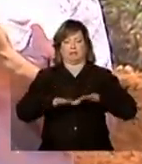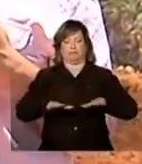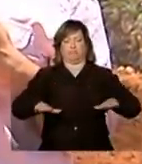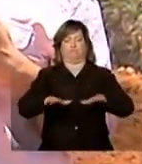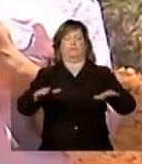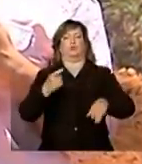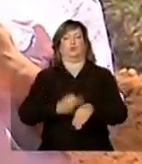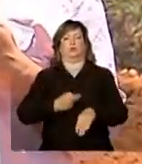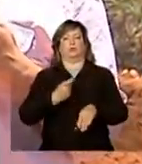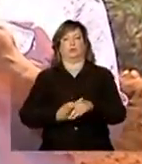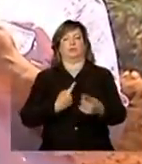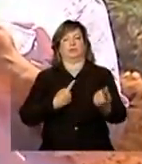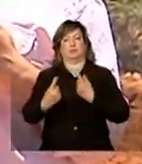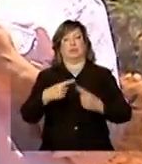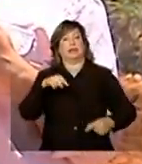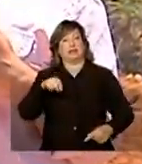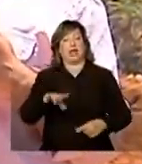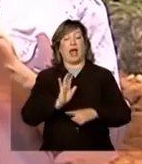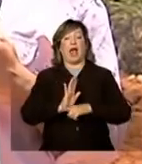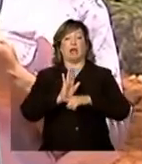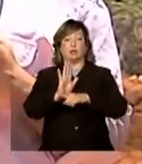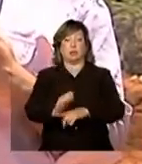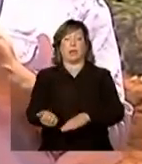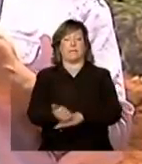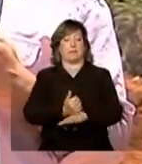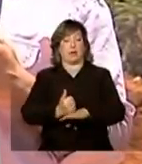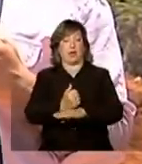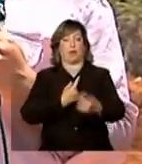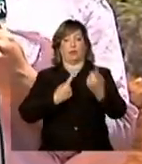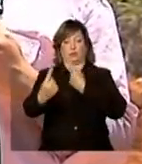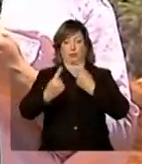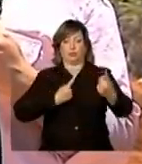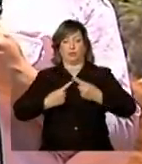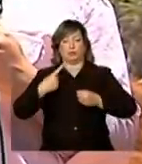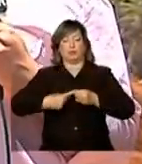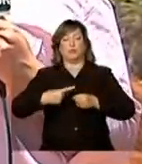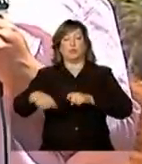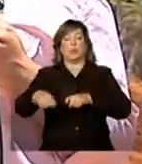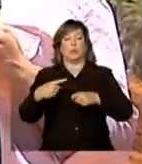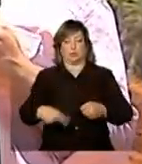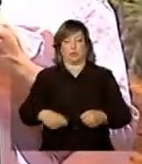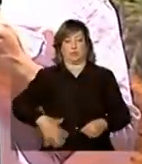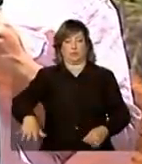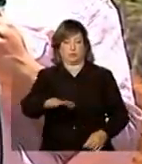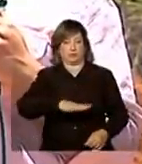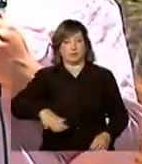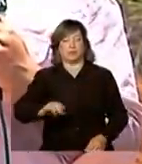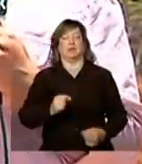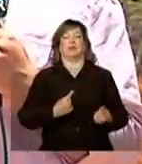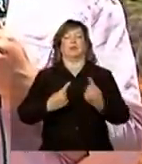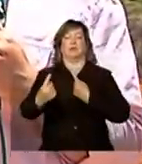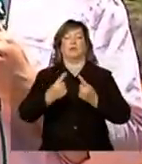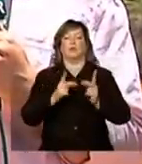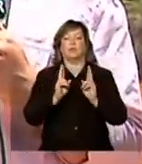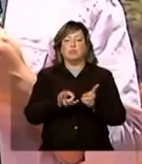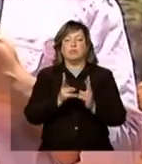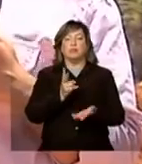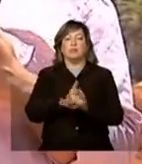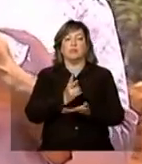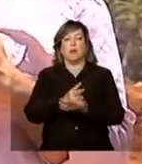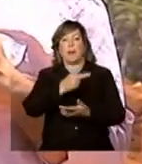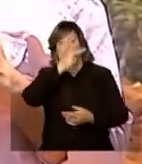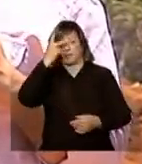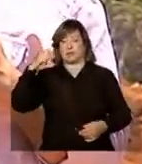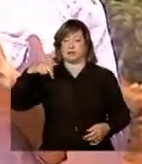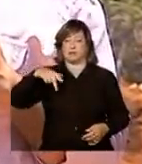Esses equipamentos ajudam a melhorar a mobilidade na zona rural do município, conservando estradas por onde passam pessoas,